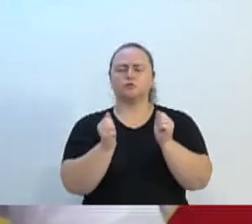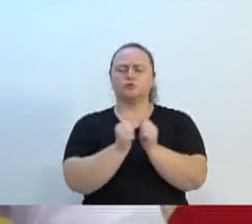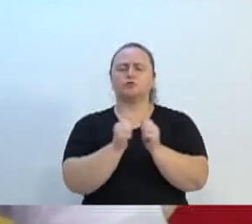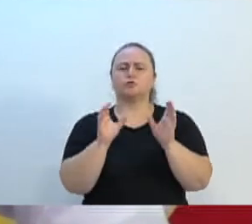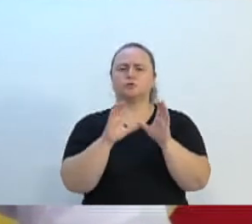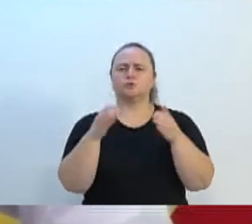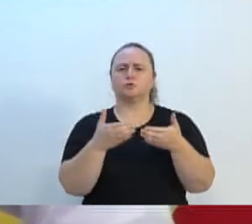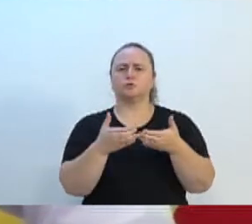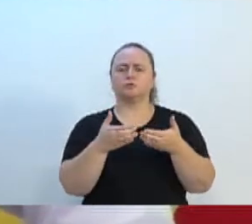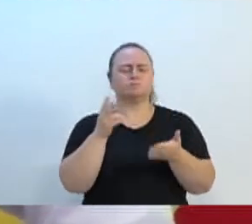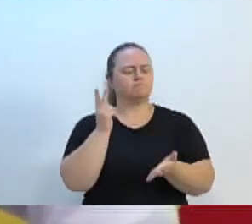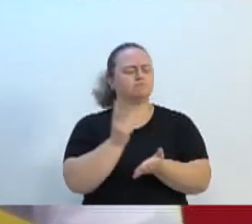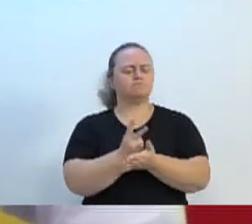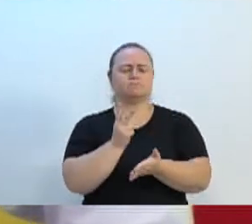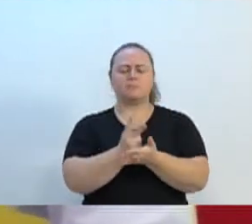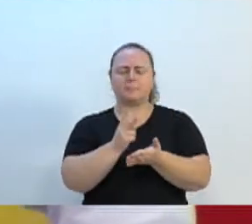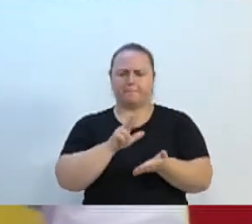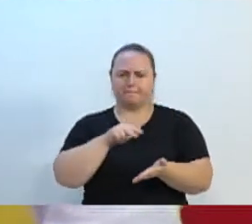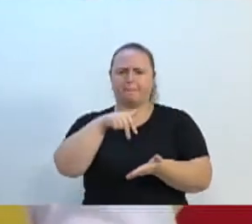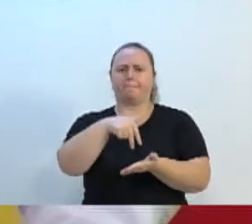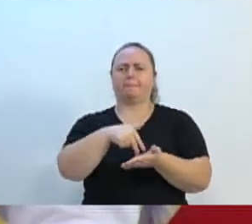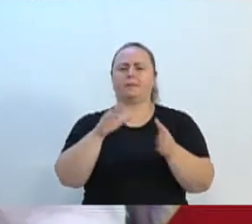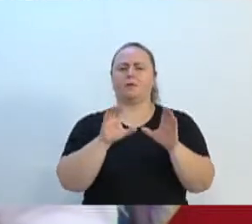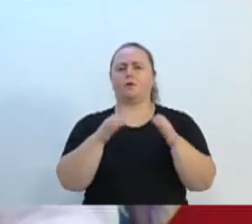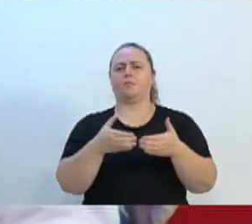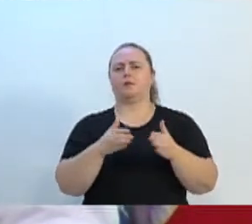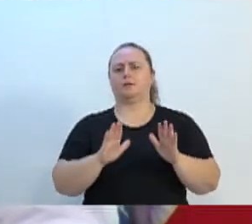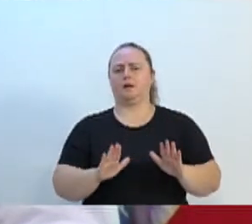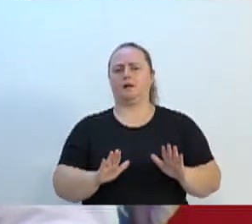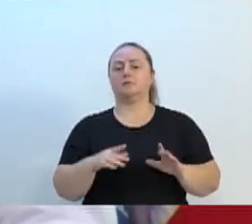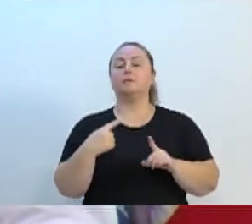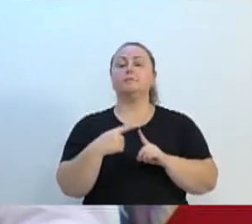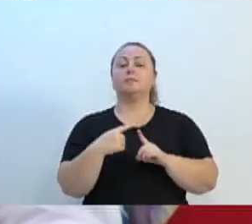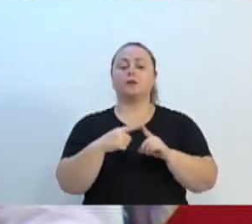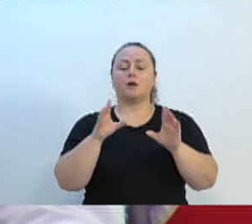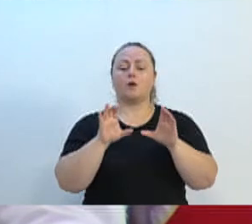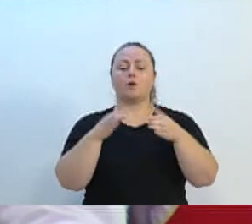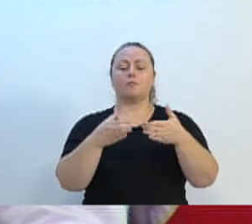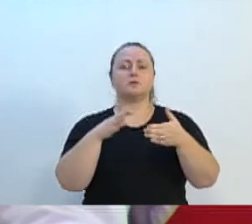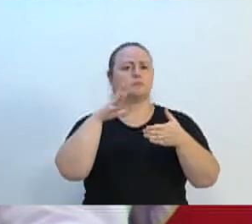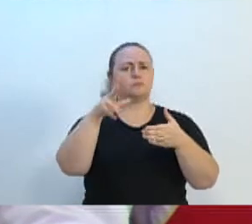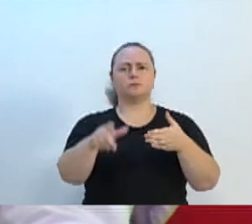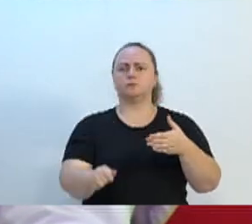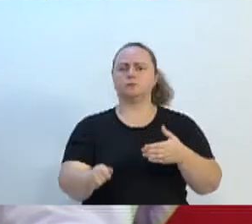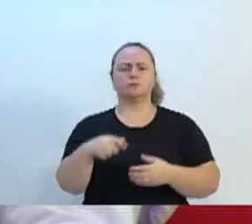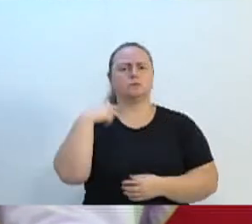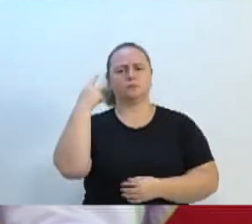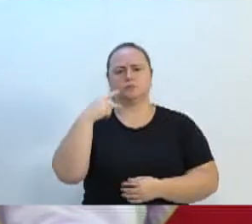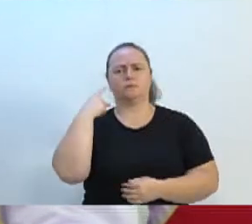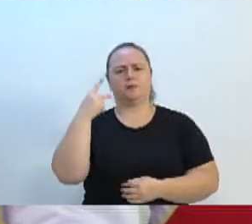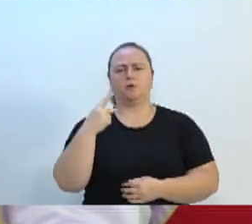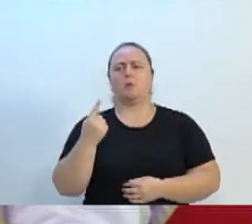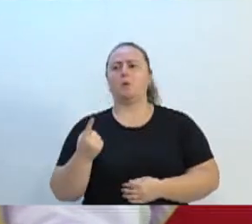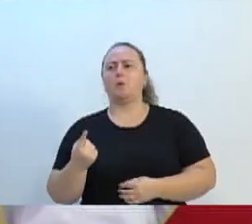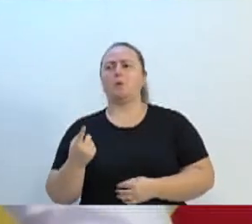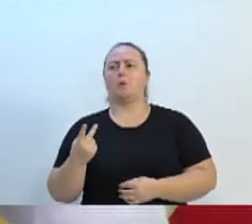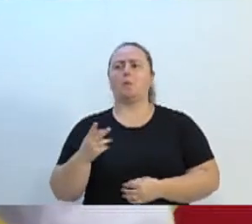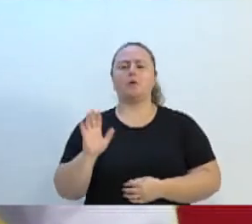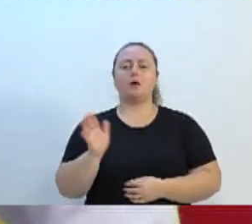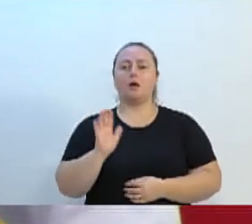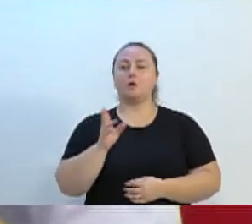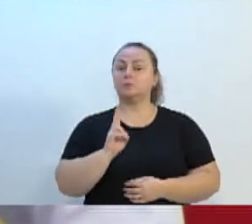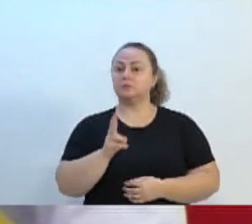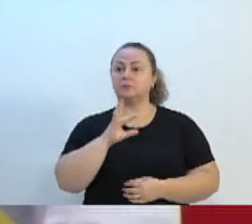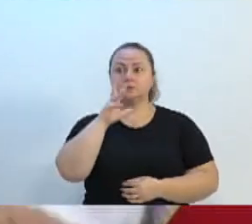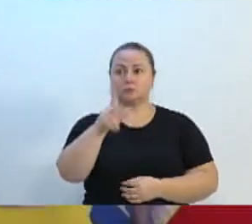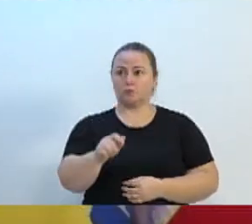Sempre me posicionei dizendo que a comissão é todos os vereadores. É todos os vereadores. Não é um ou dois vereadores. Sempre falei que